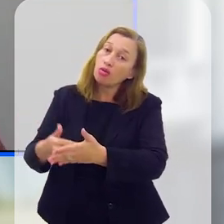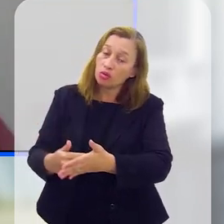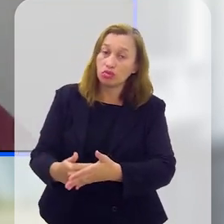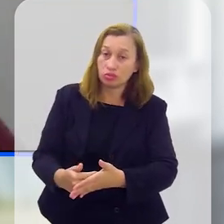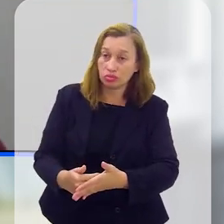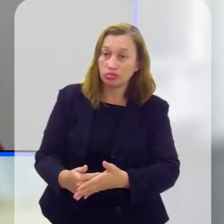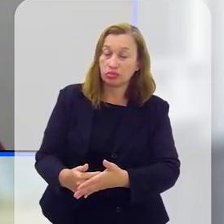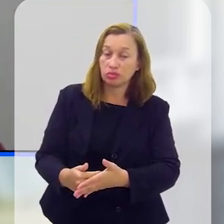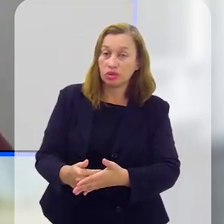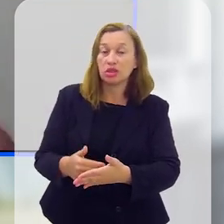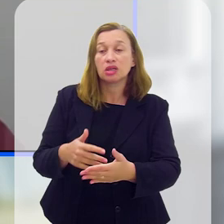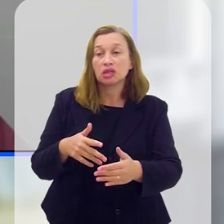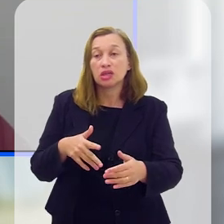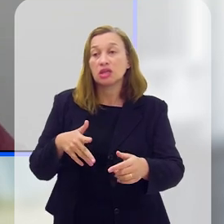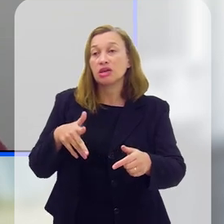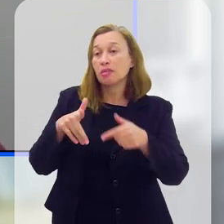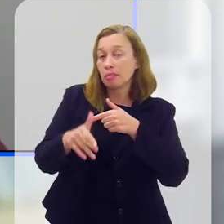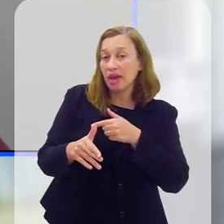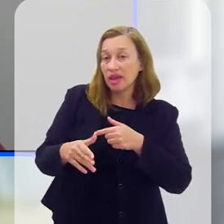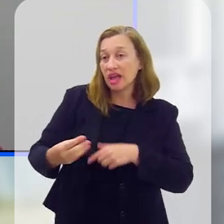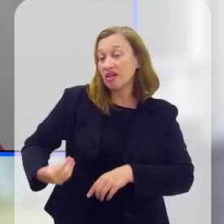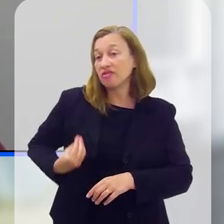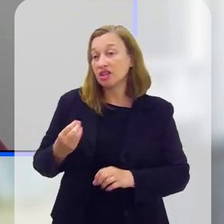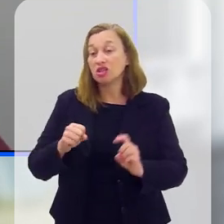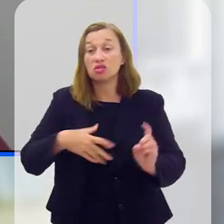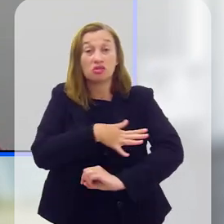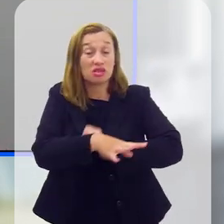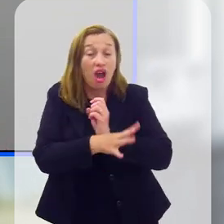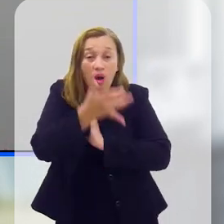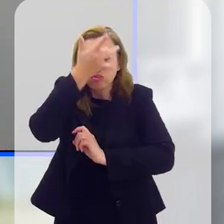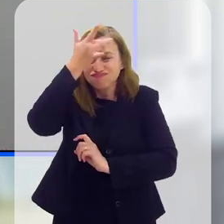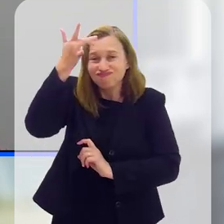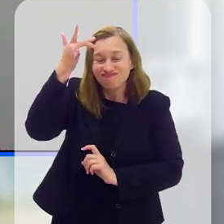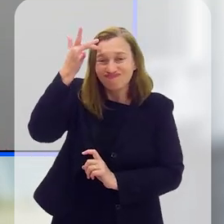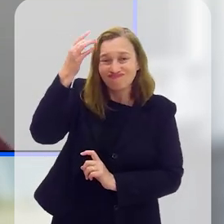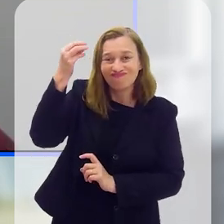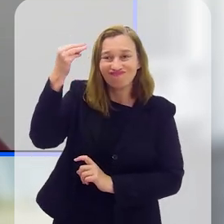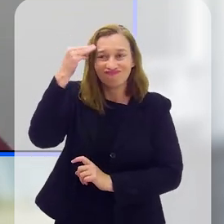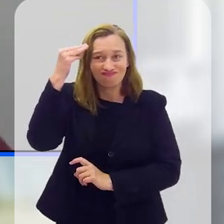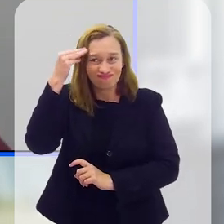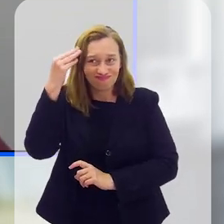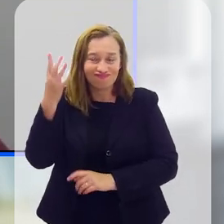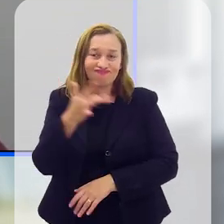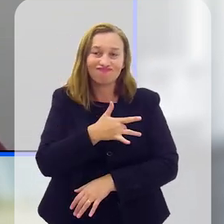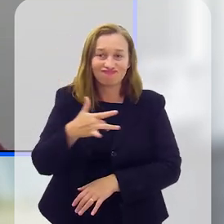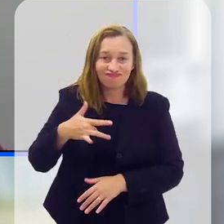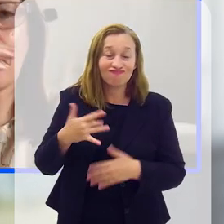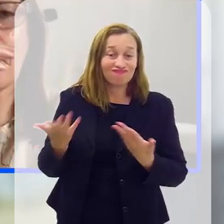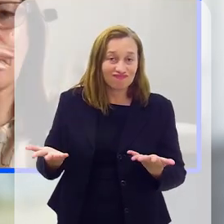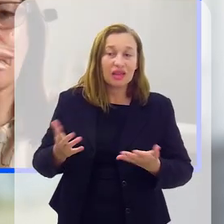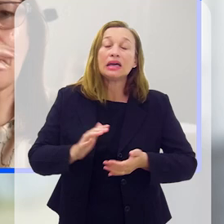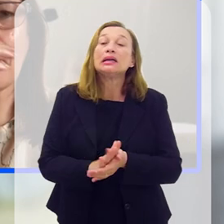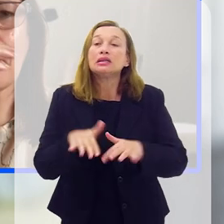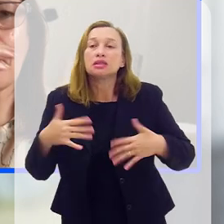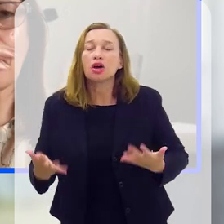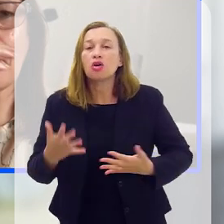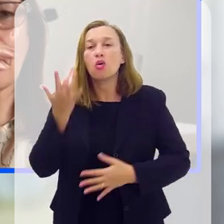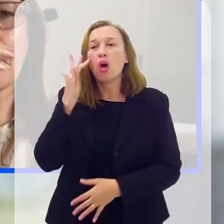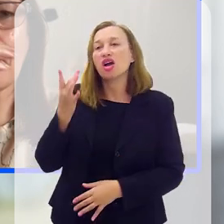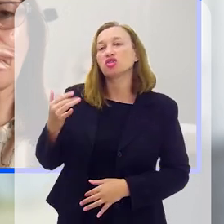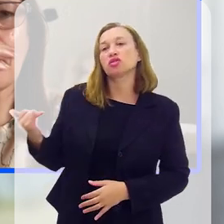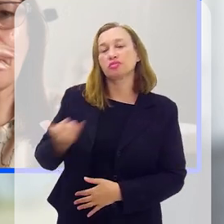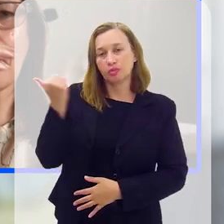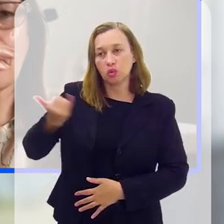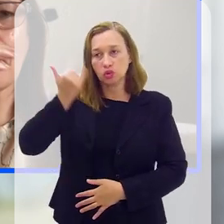que compromete a vida social e muitas vezes compromete a saúde emocional e a saúde mental das pessoas. Então,